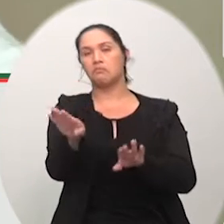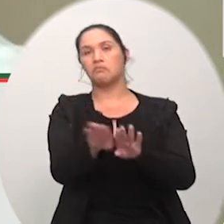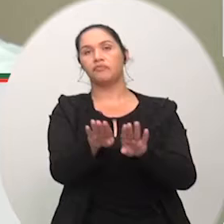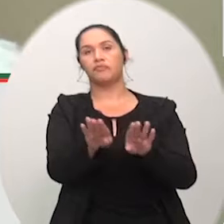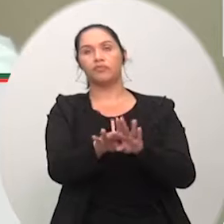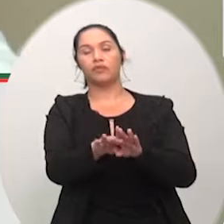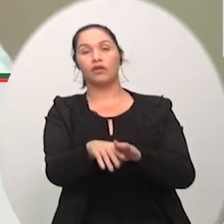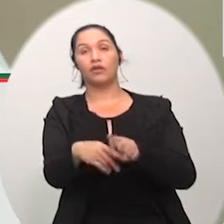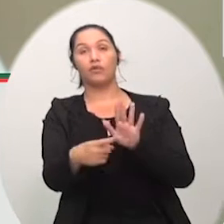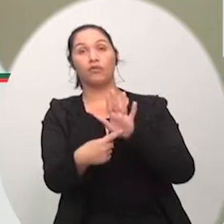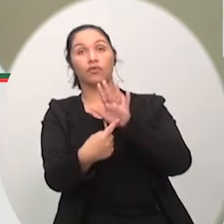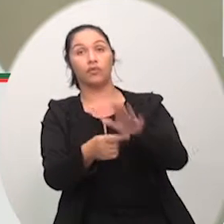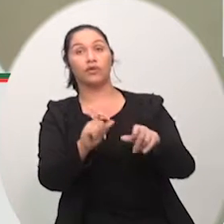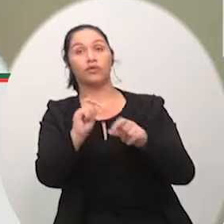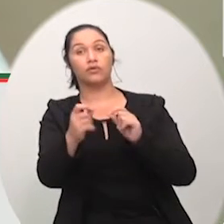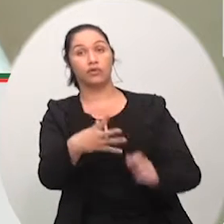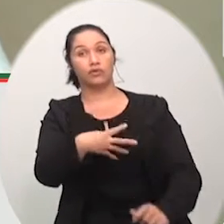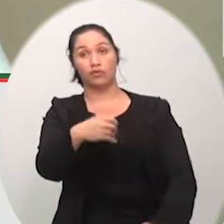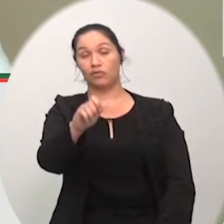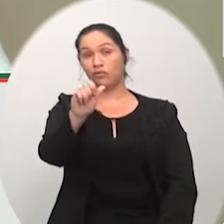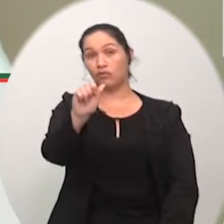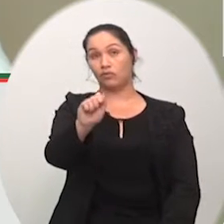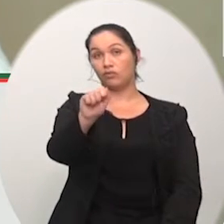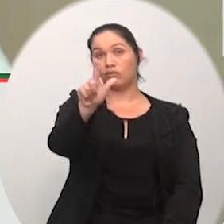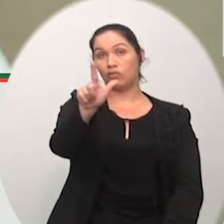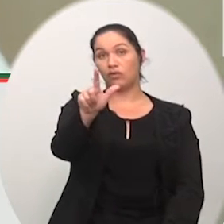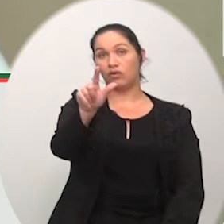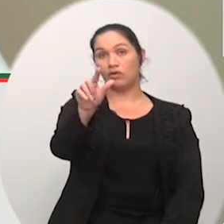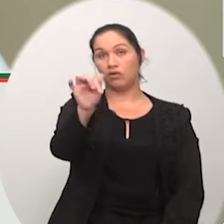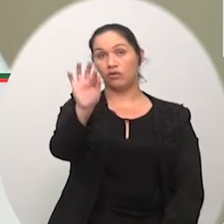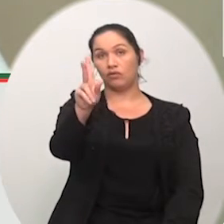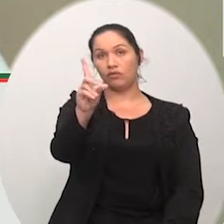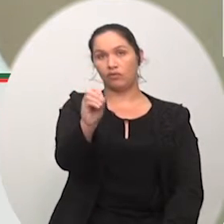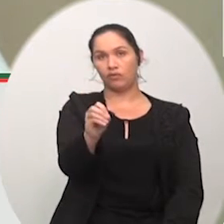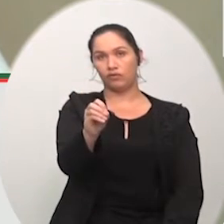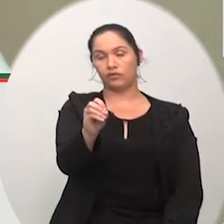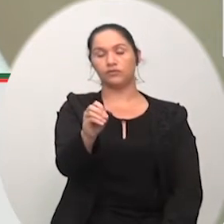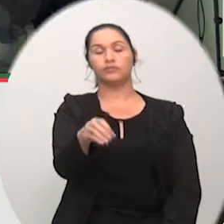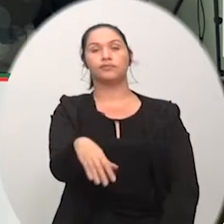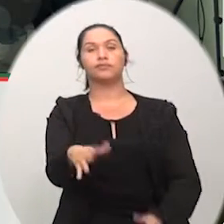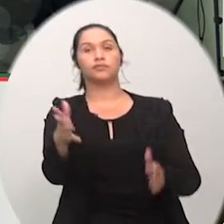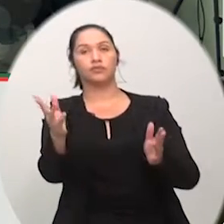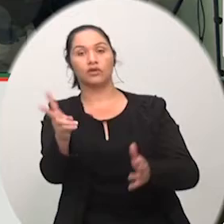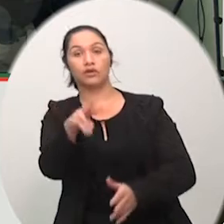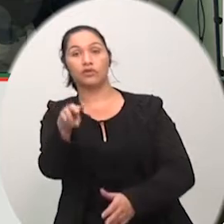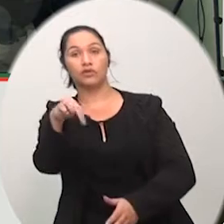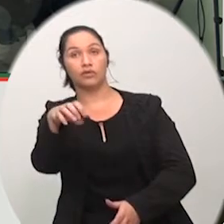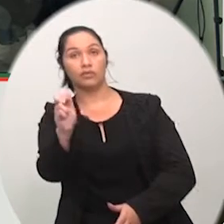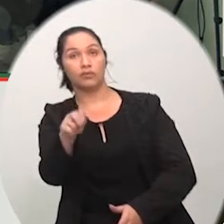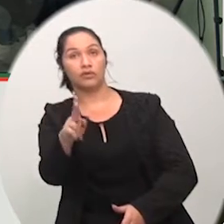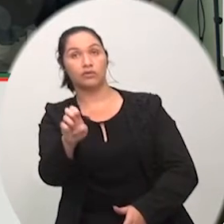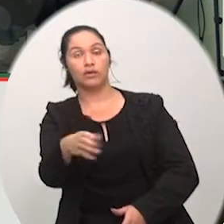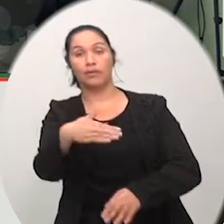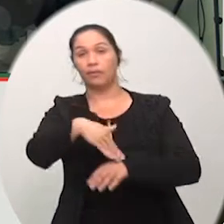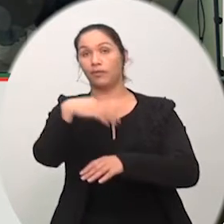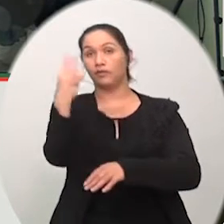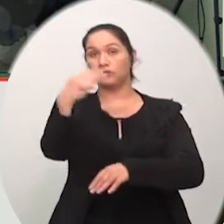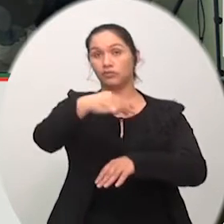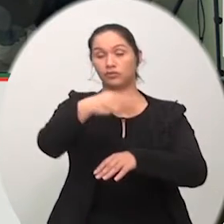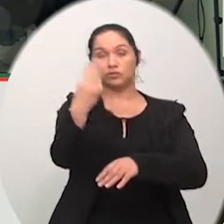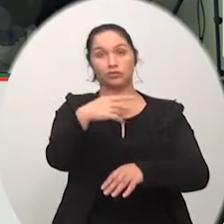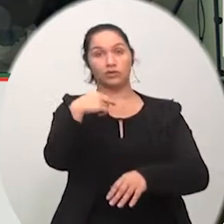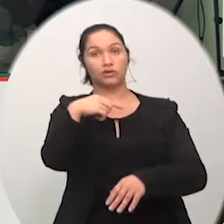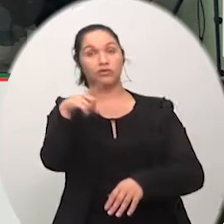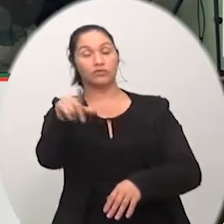que o filho do Alfredo Nascimento vereador Antônio Manoel vossa excelência dispõe de mais 3 minutos e 30 do vereador Marcos Meller obrigado vereador